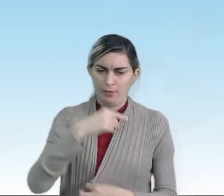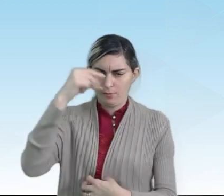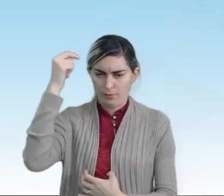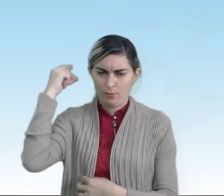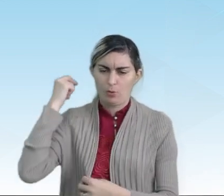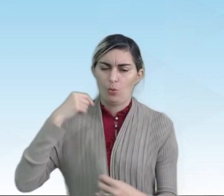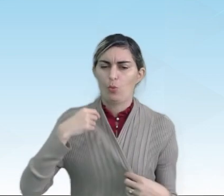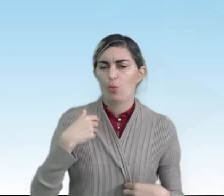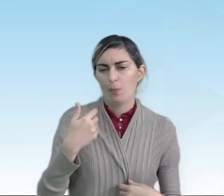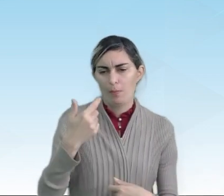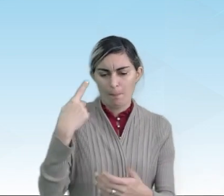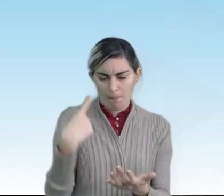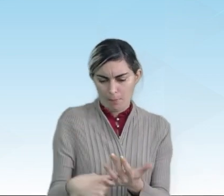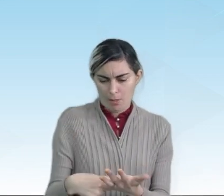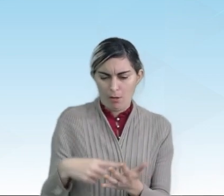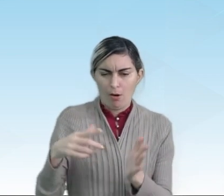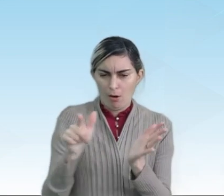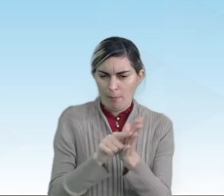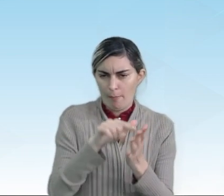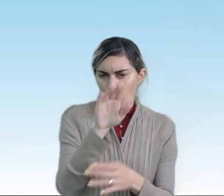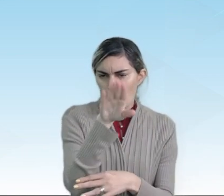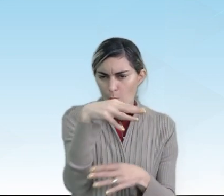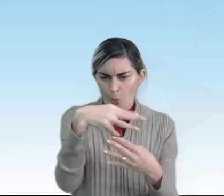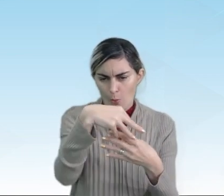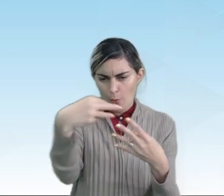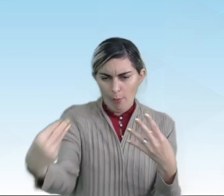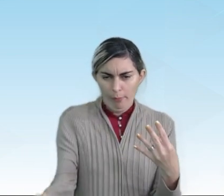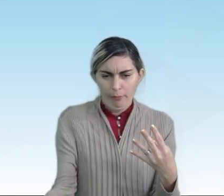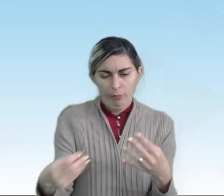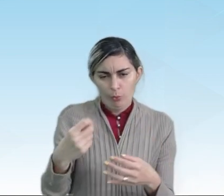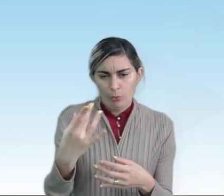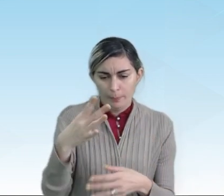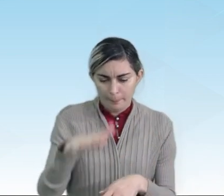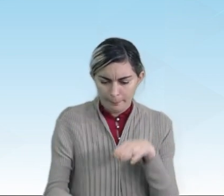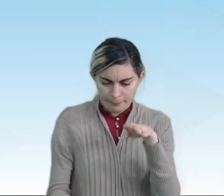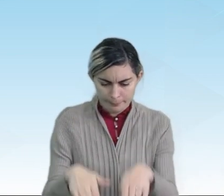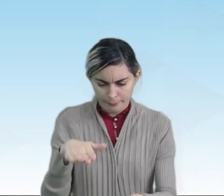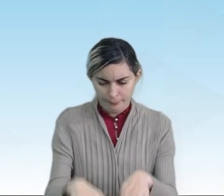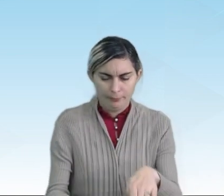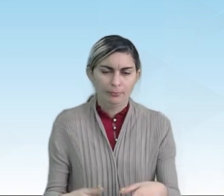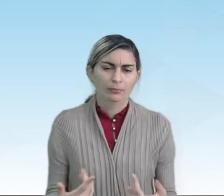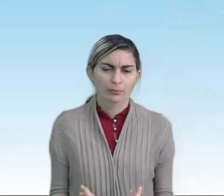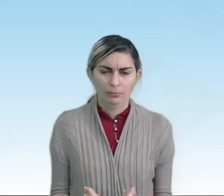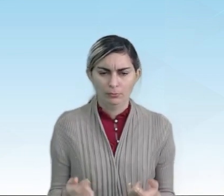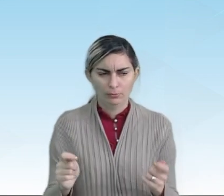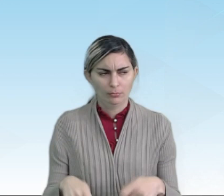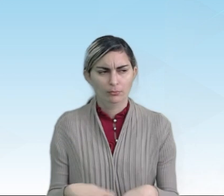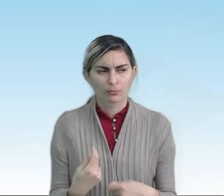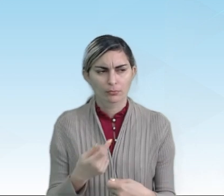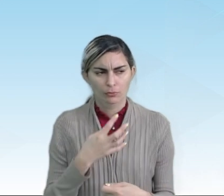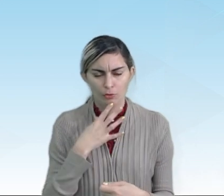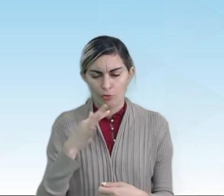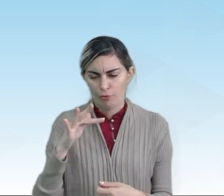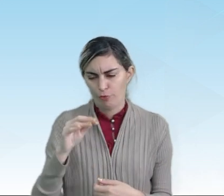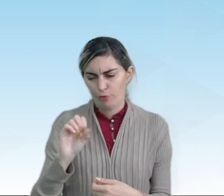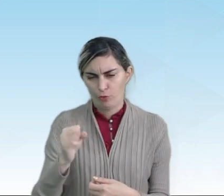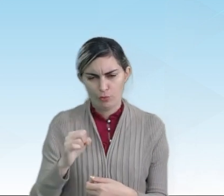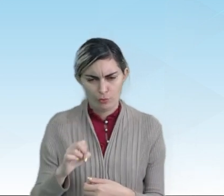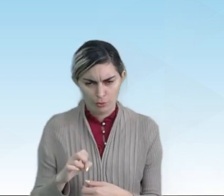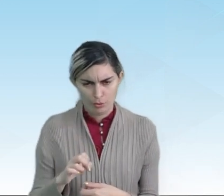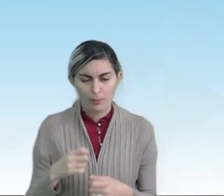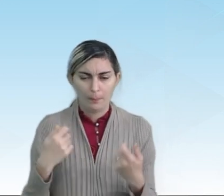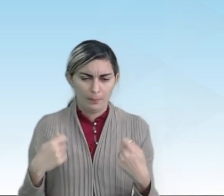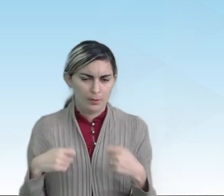como a marca de uma folha ou até mesmo de uma pegada. E, para ser considerado fóssil, é